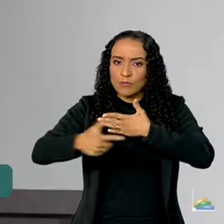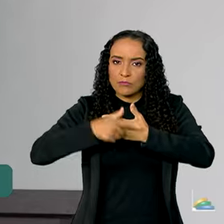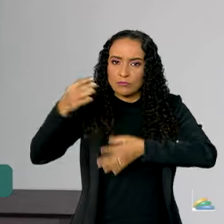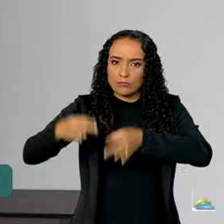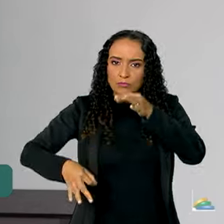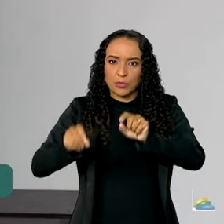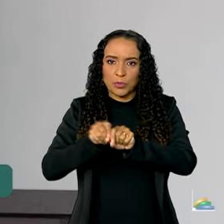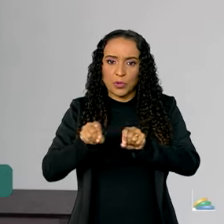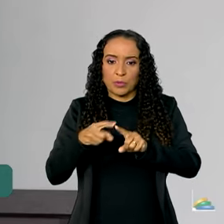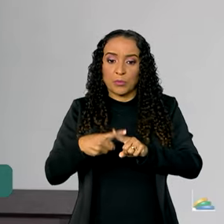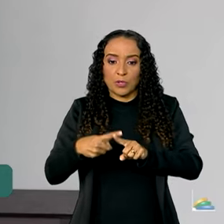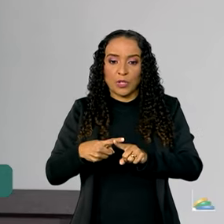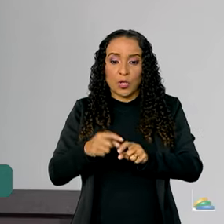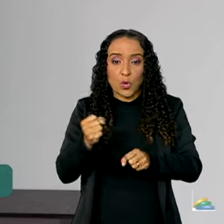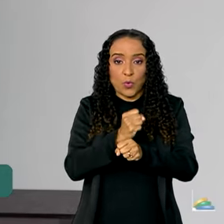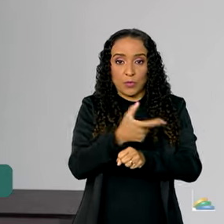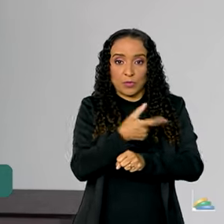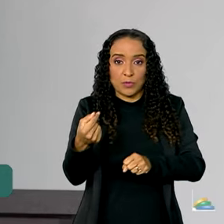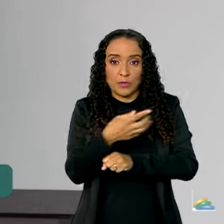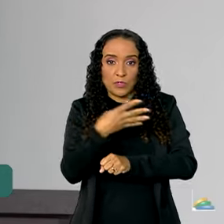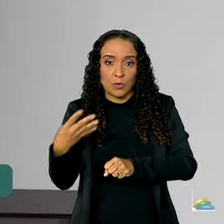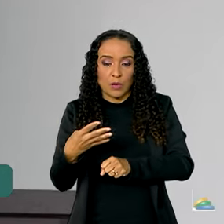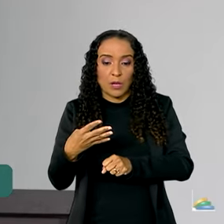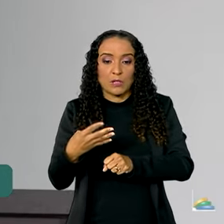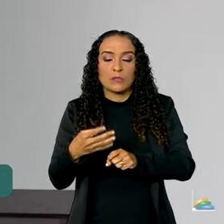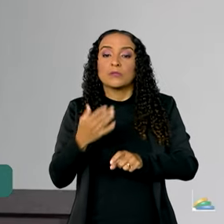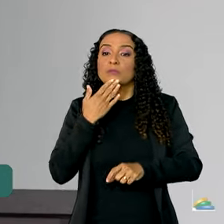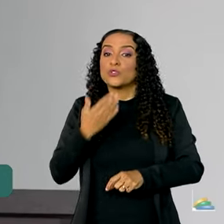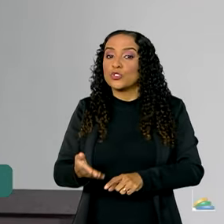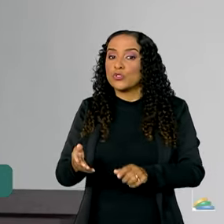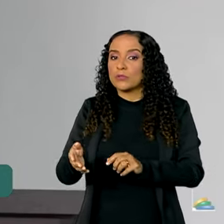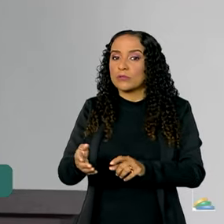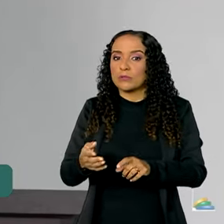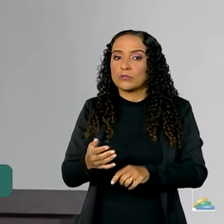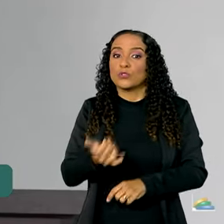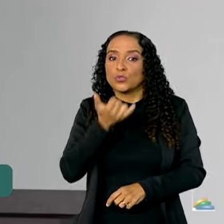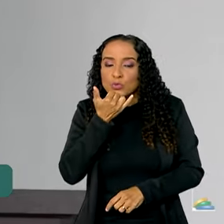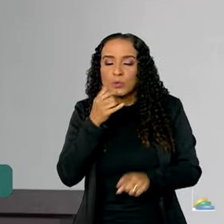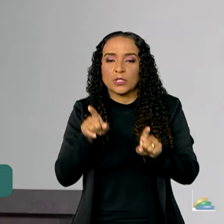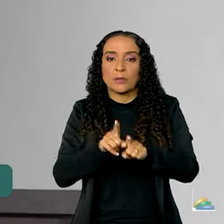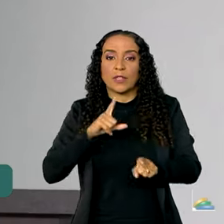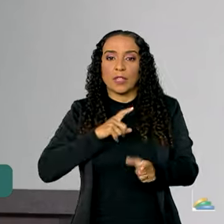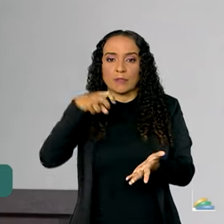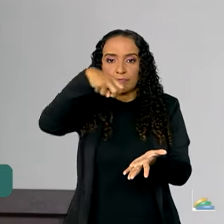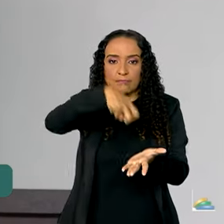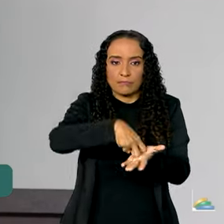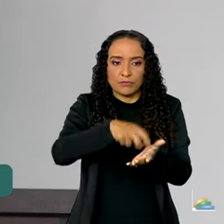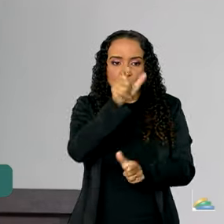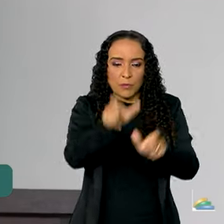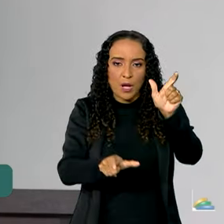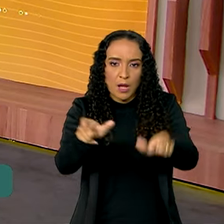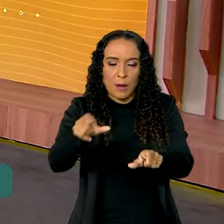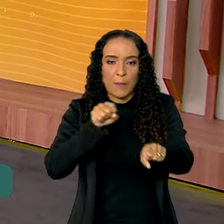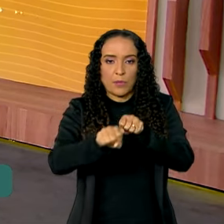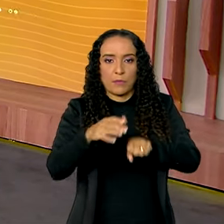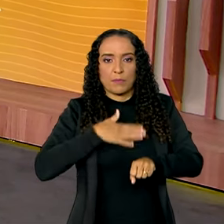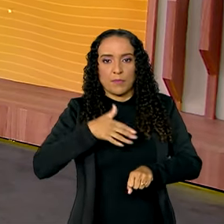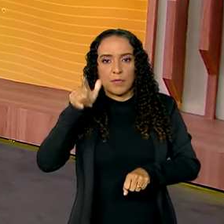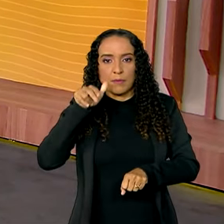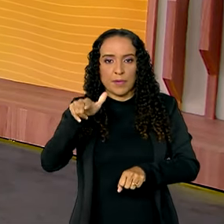no ano de 2024, para além do pedido de desculpas, nós tivemos a condenação dos assassinos de minha irmã.